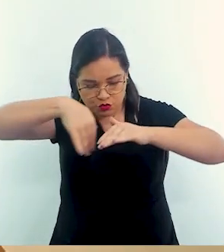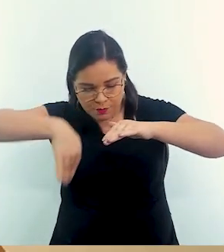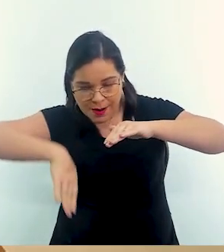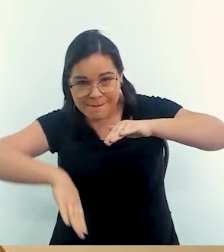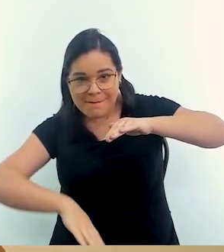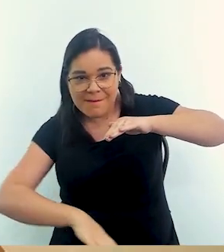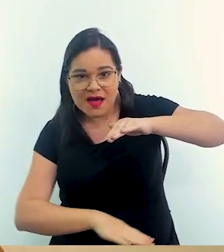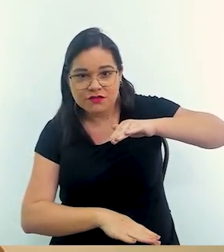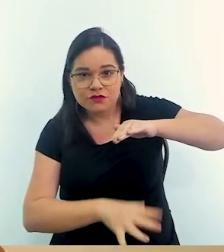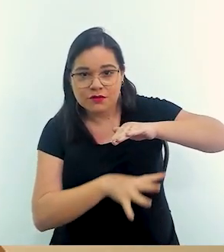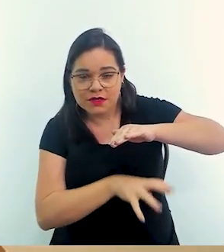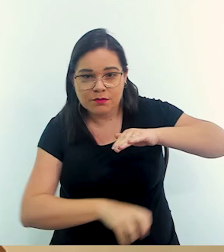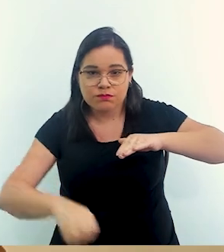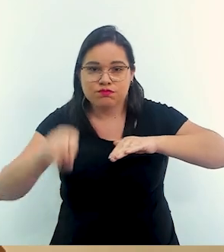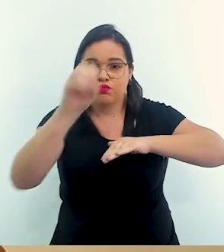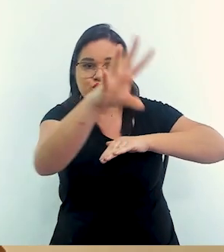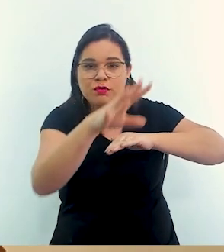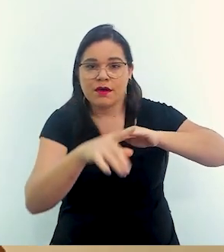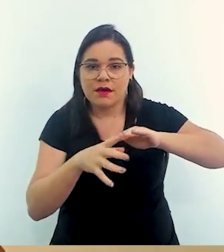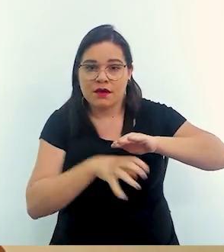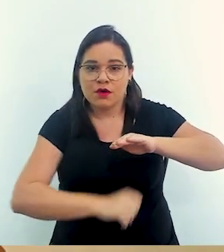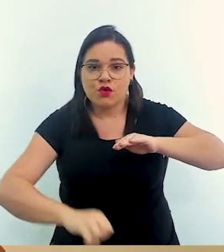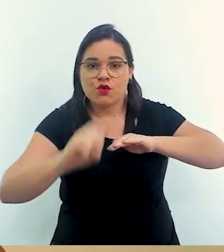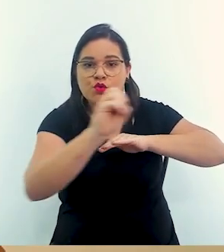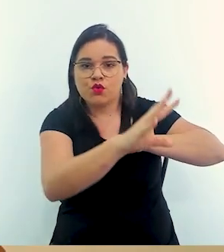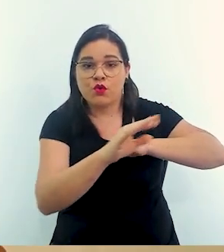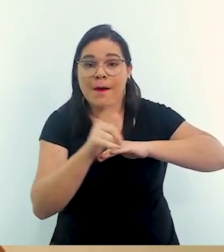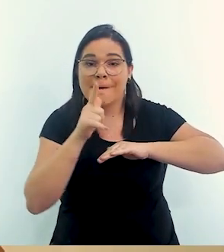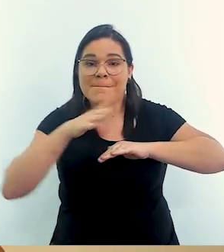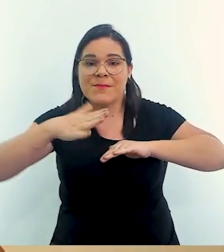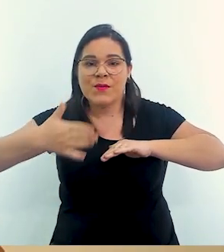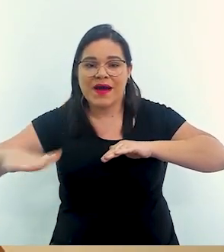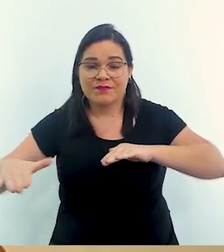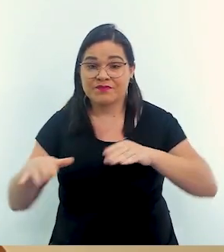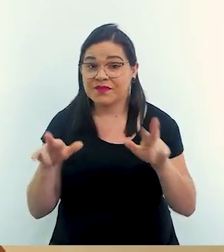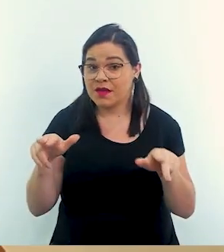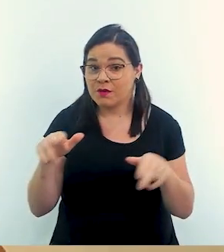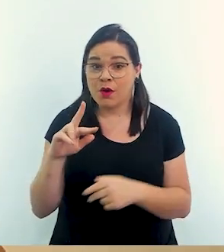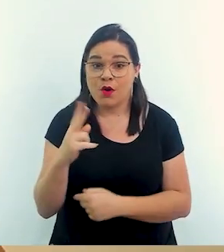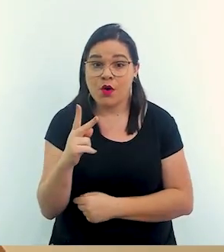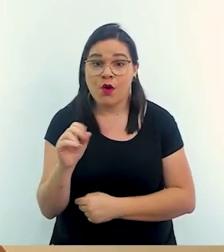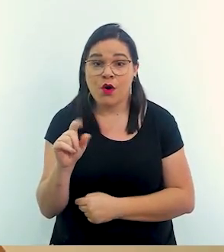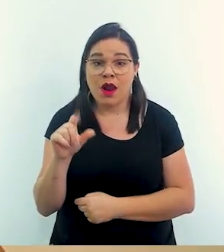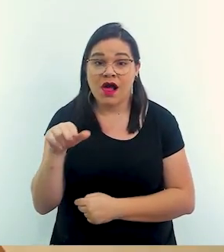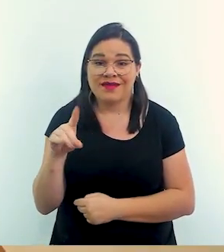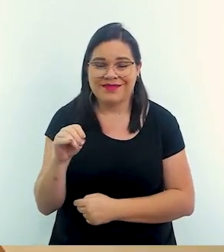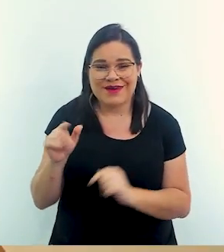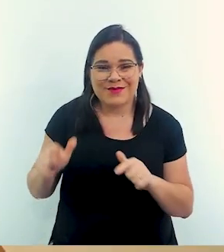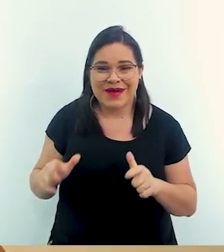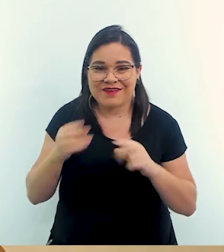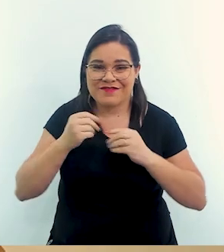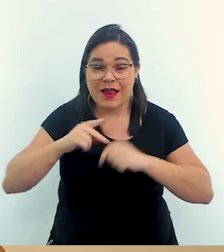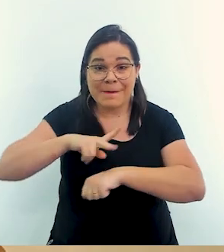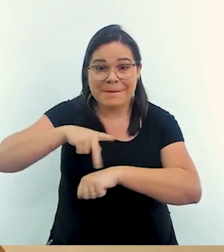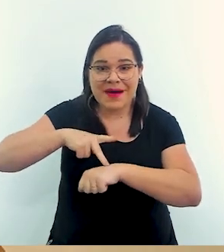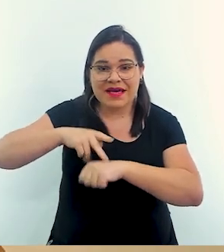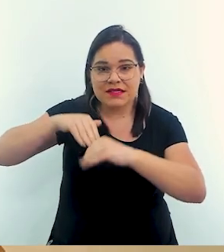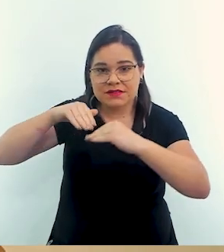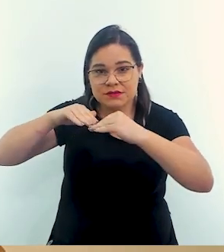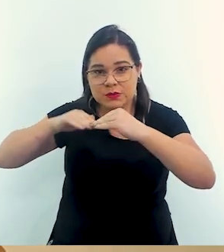solo e isso é bombeado de volta para o oceano. A Holanda é um país que é países baixos, que